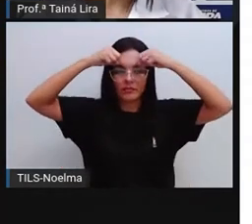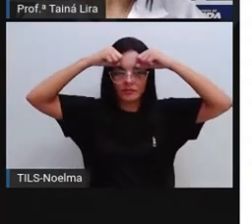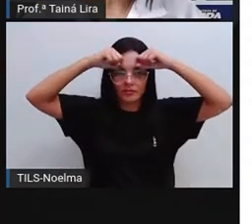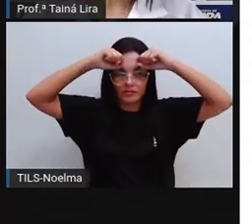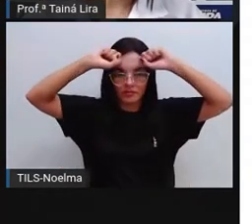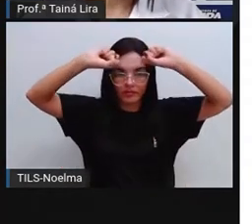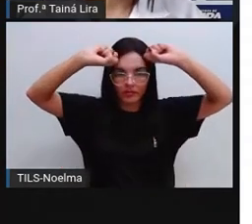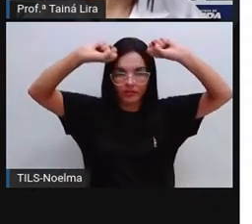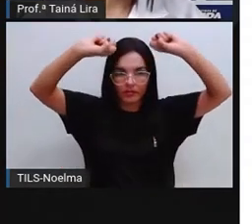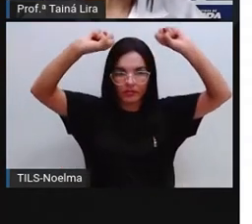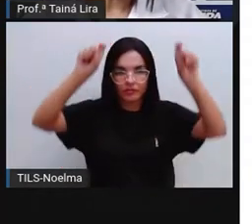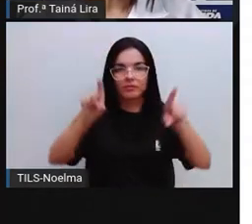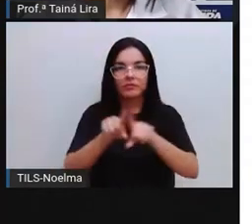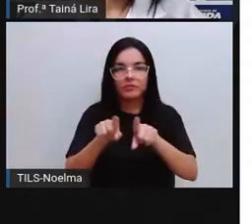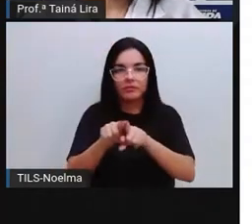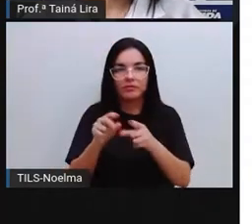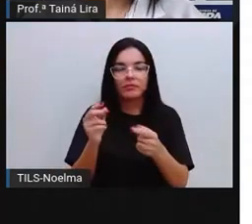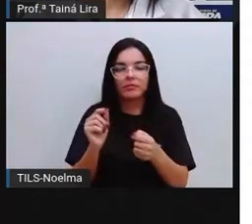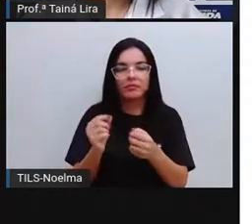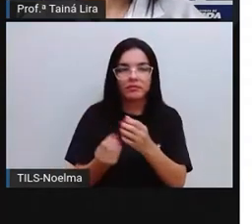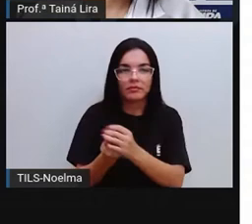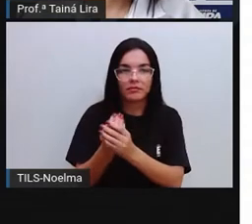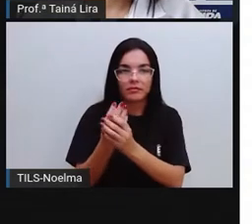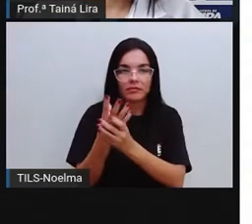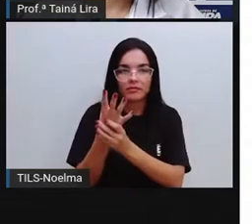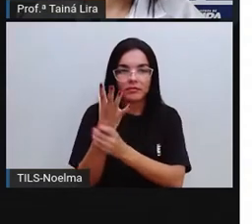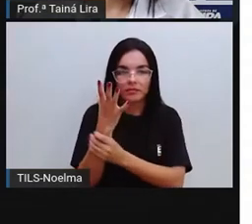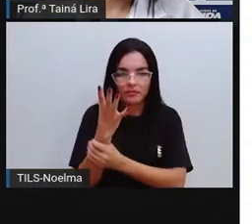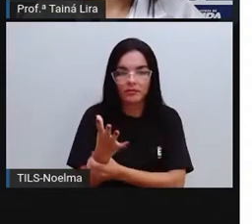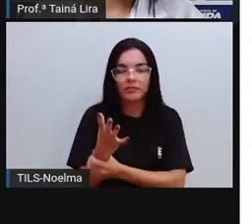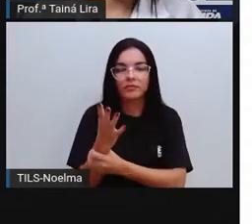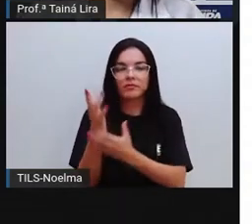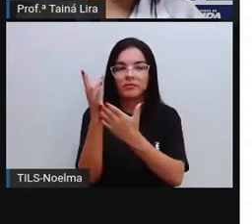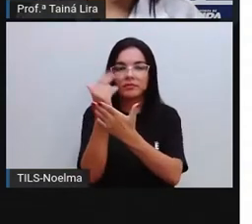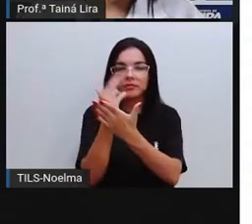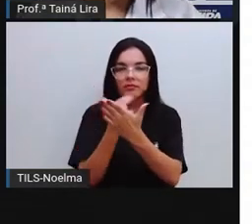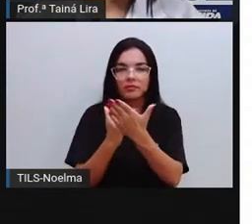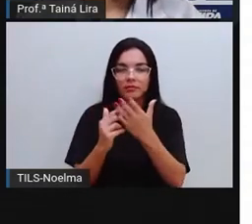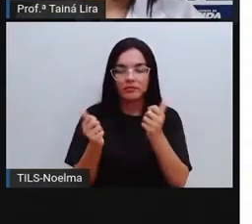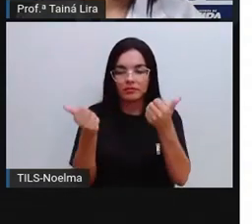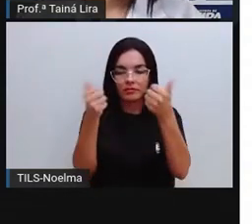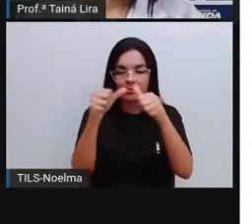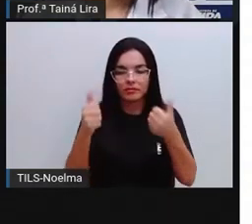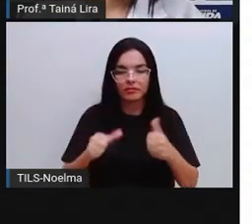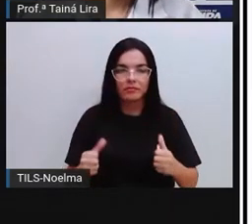aí esculturas, tá? Com esses materiais, tá bom?